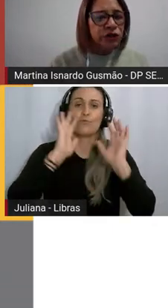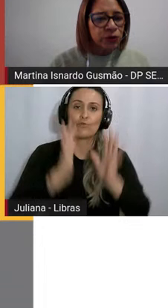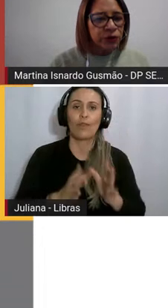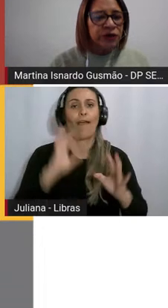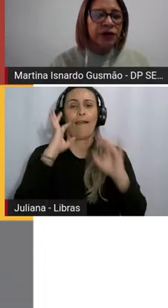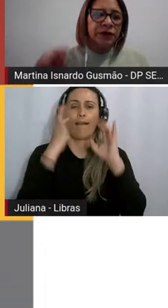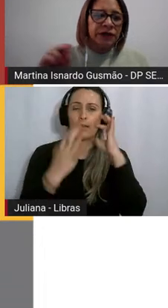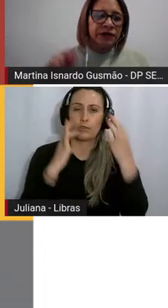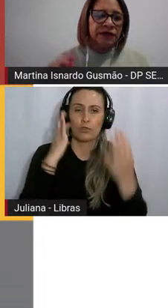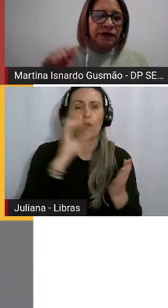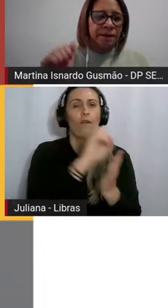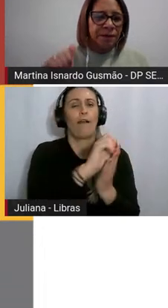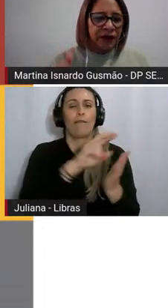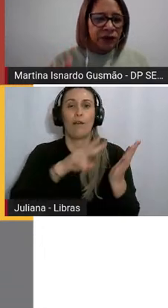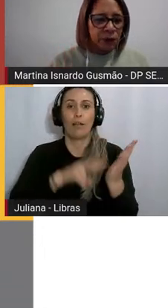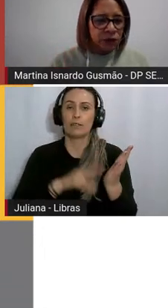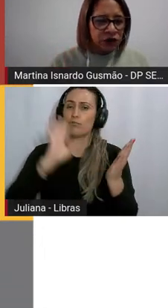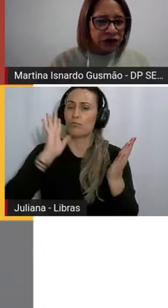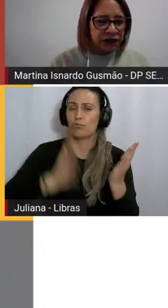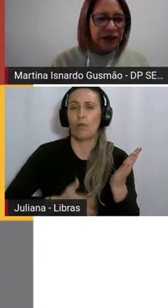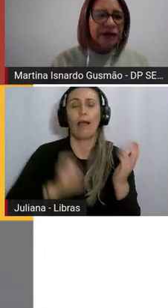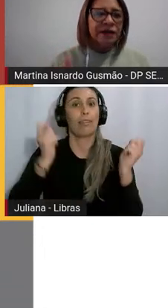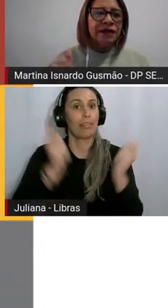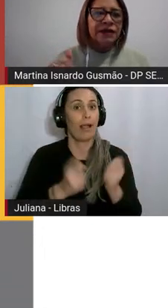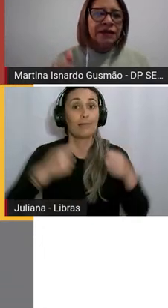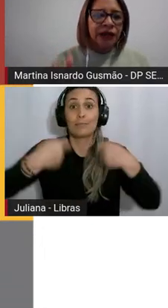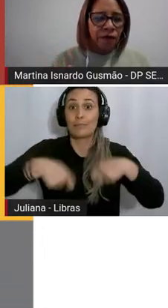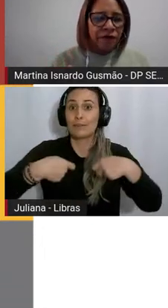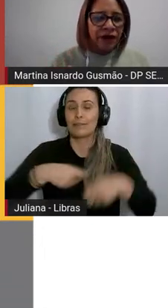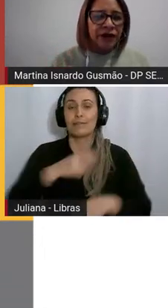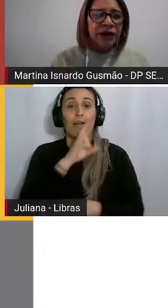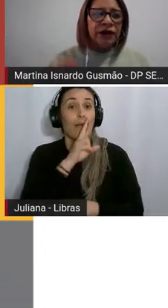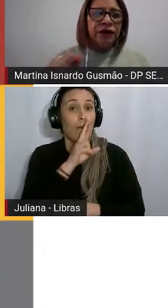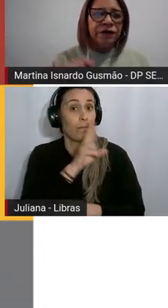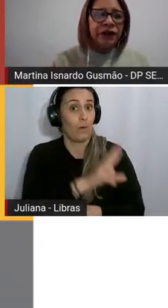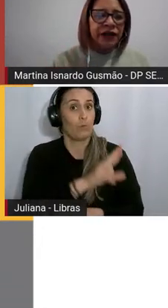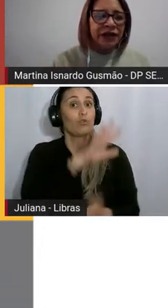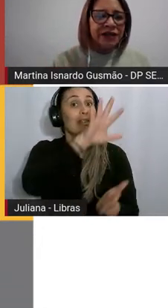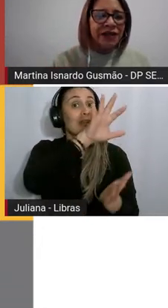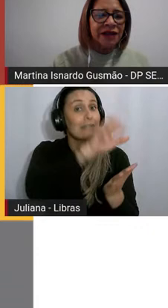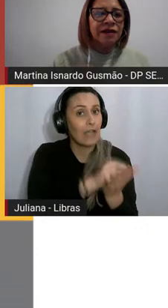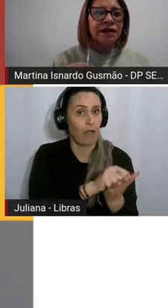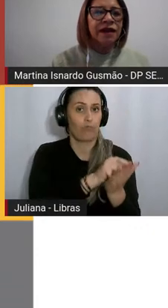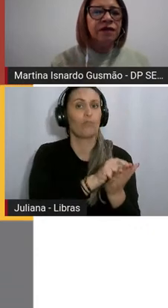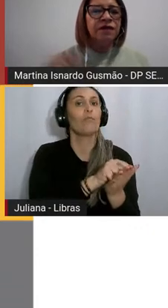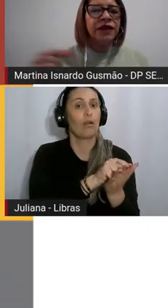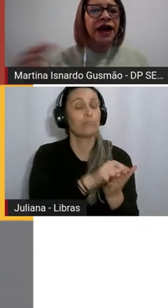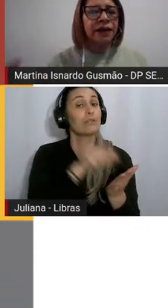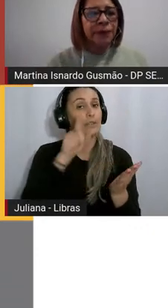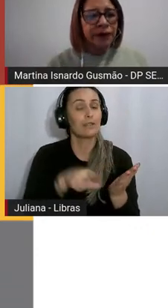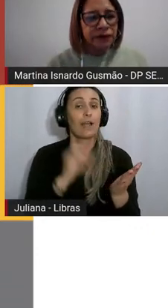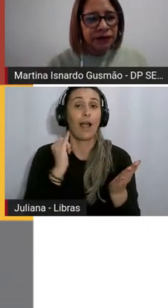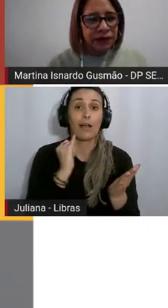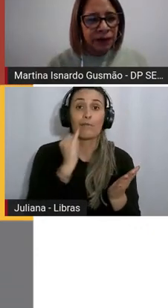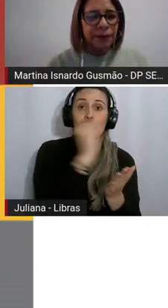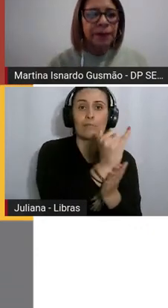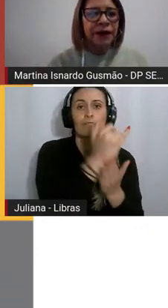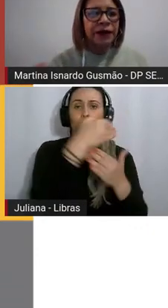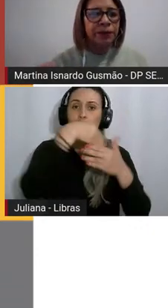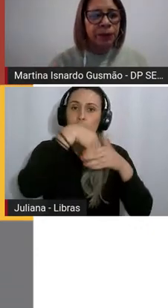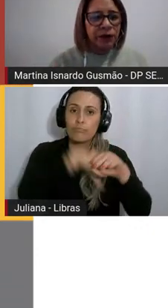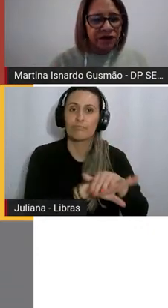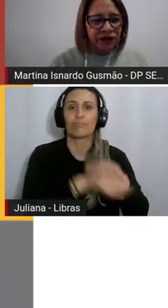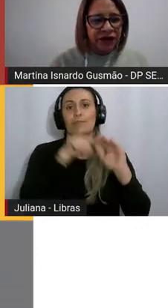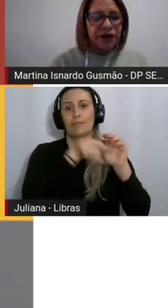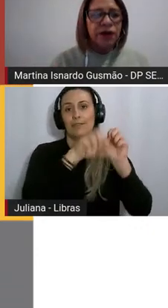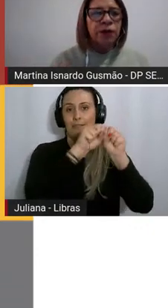não descuidem que precisa ser respondida, salva e finalizada e enviada para o sistema para